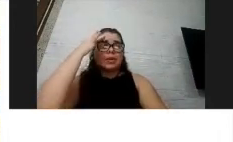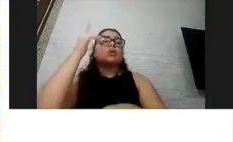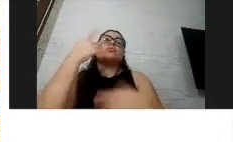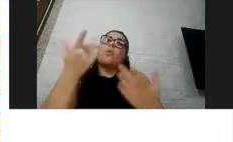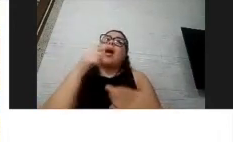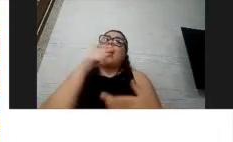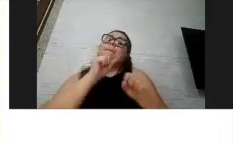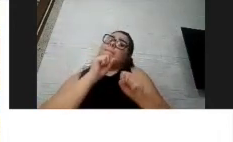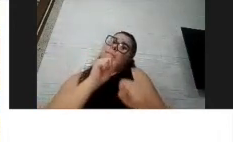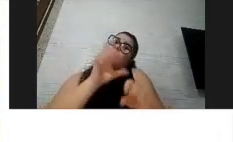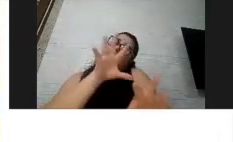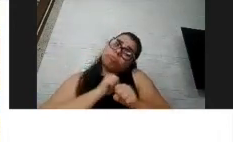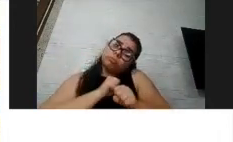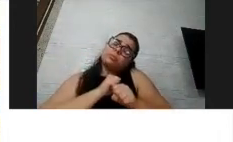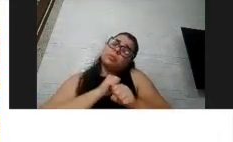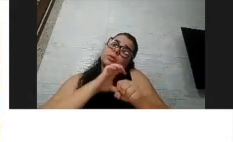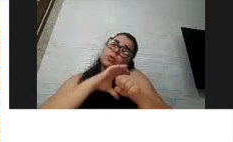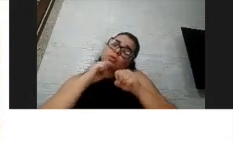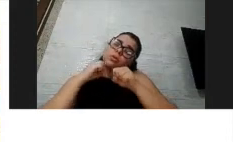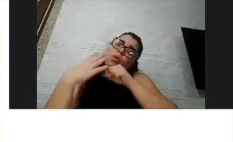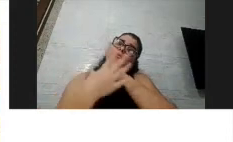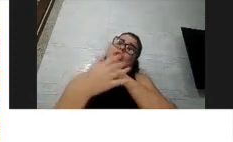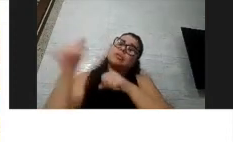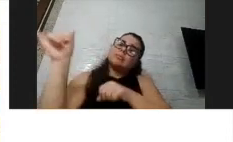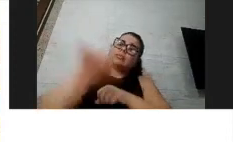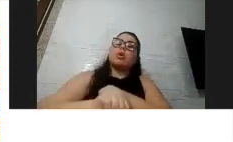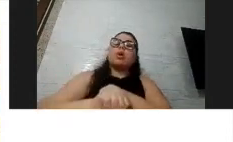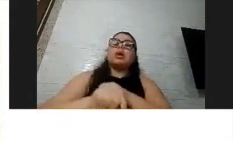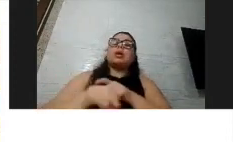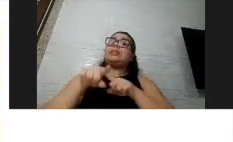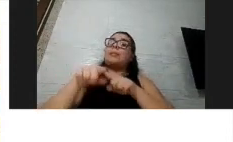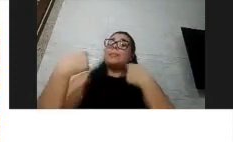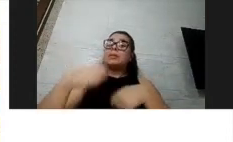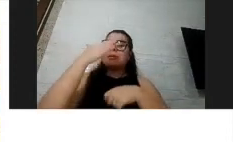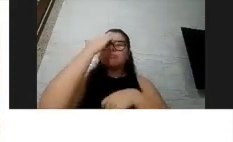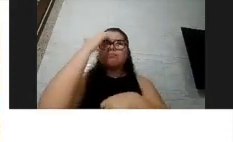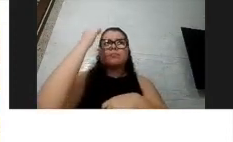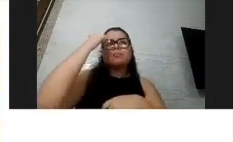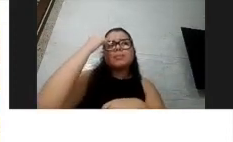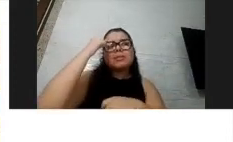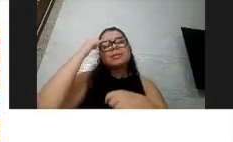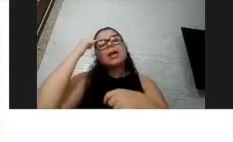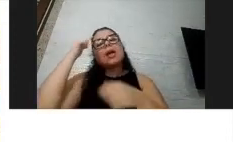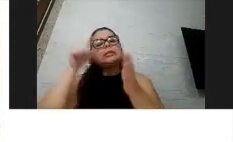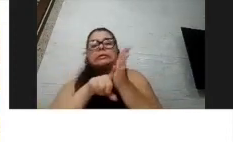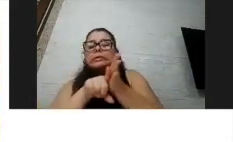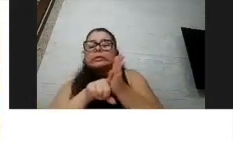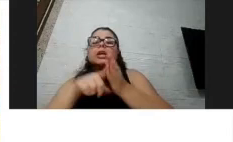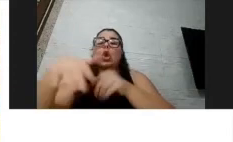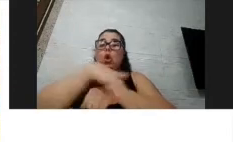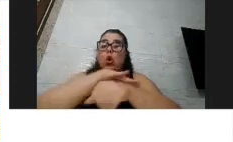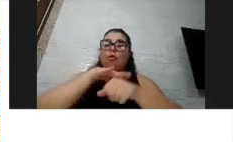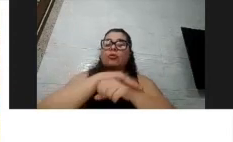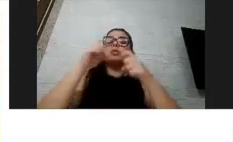a ter um quadro mais grave pela COVID, então tudo isso tem que botar na balança para poder decidir a